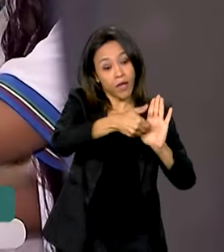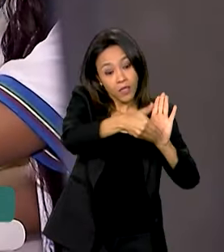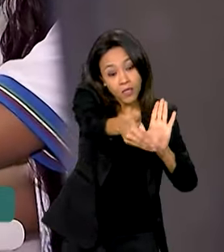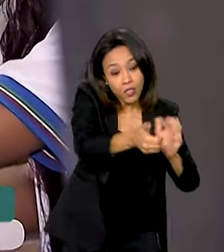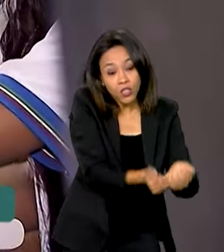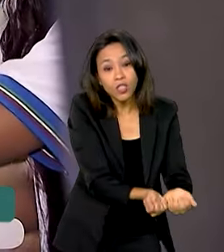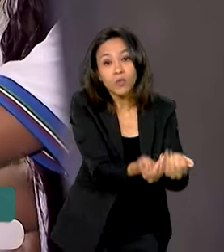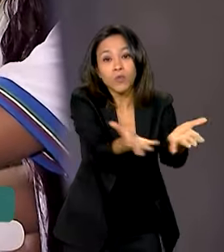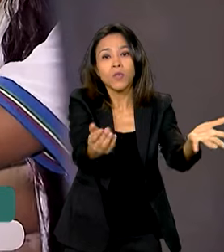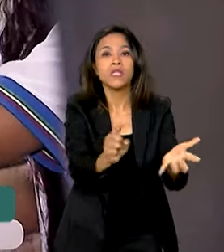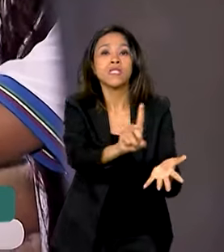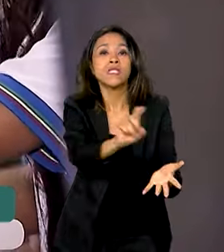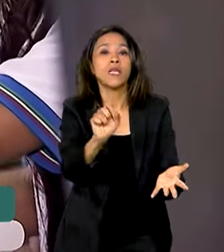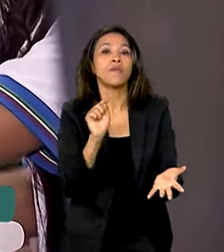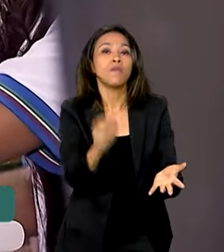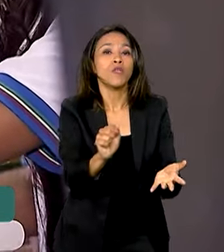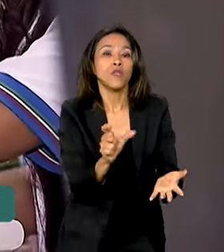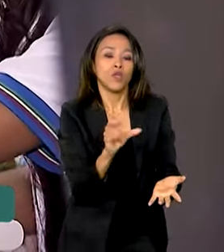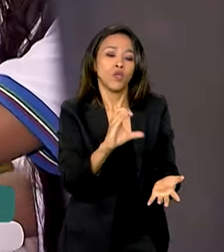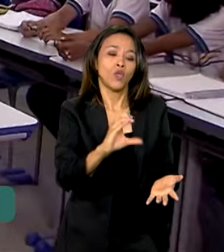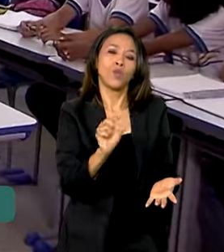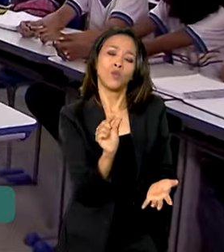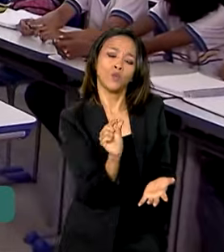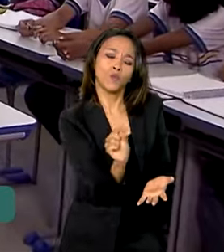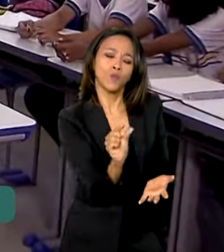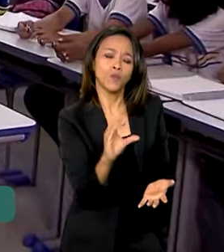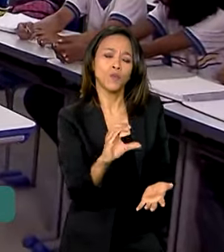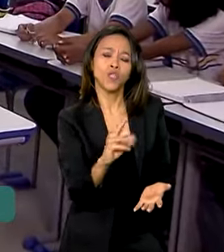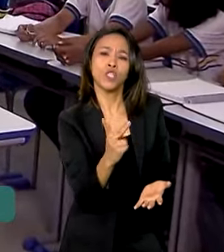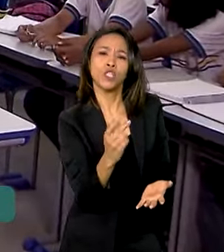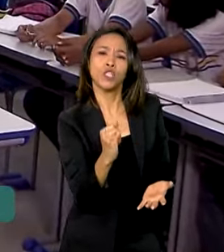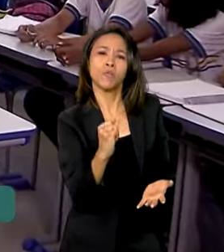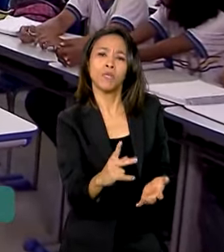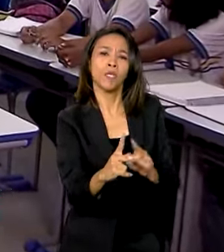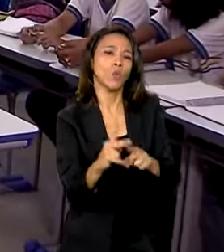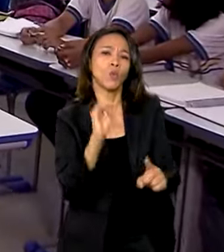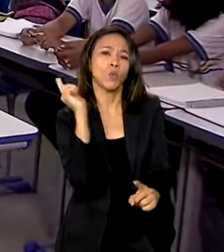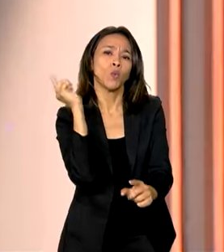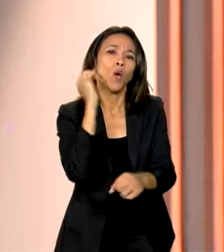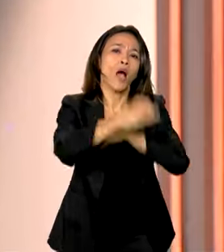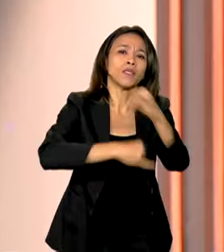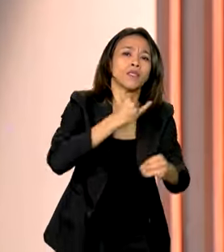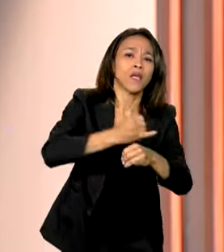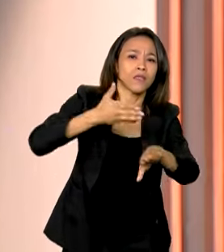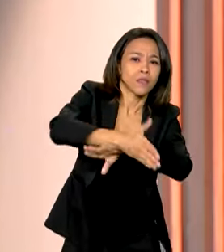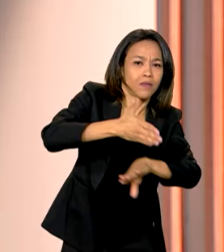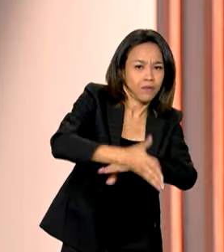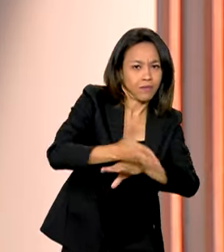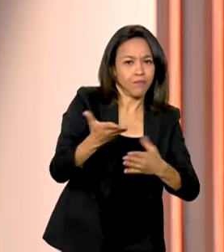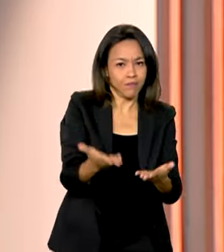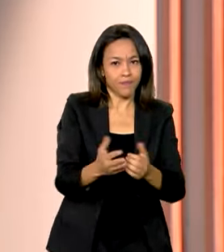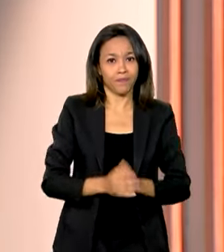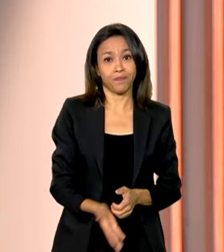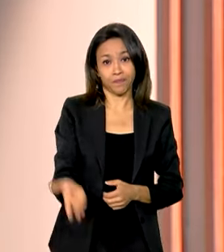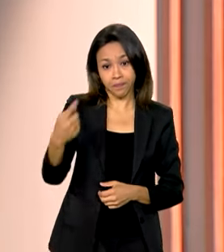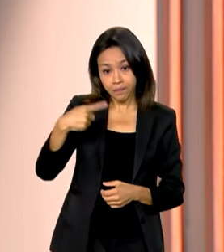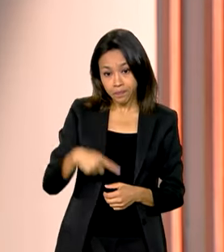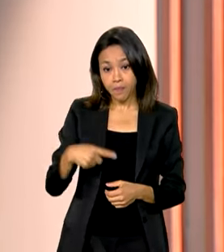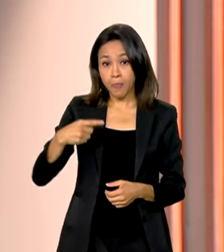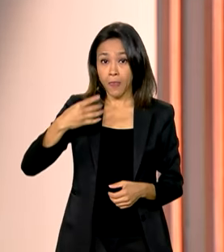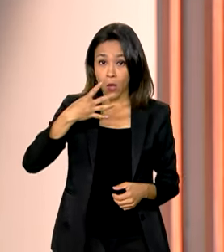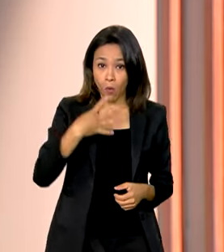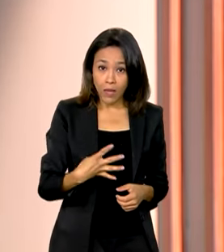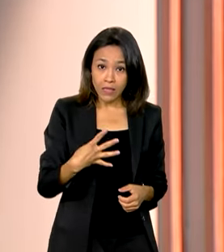100 mil chips para estudantes de famílias pobres terem acesso à internet. E olha, 480